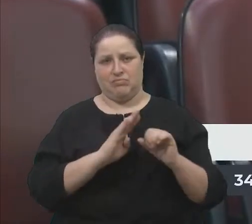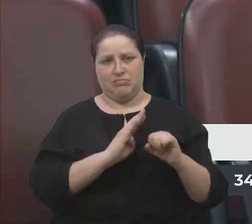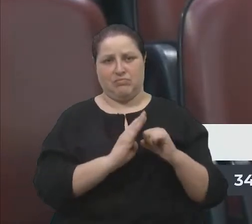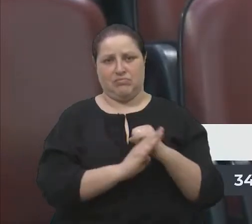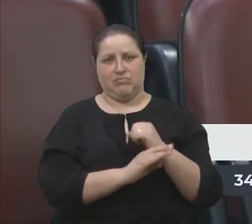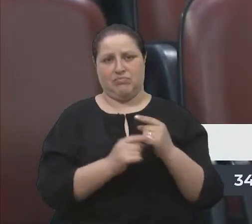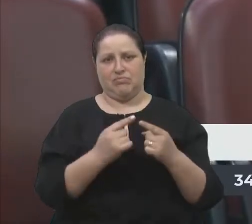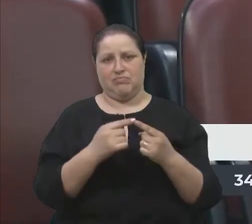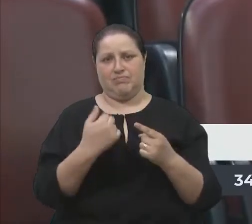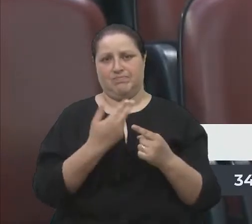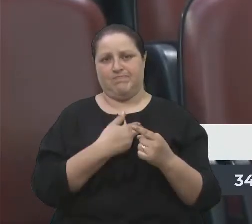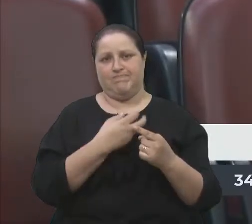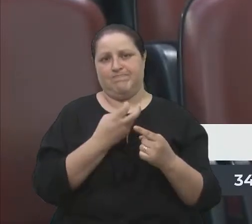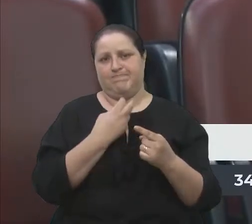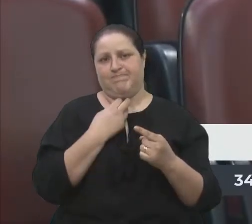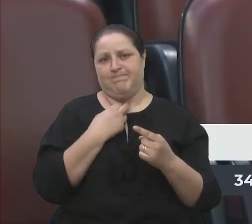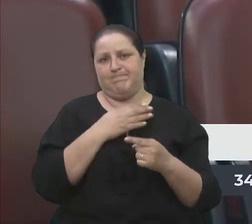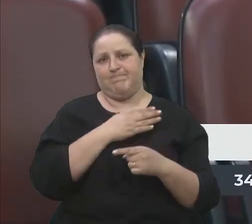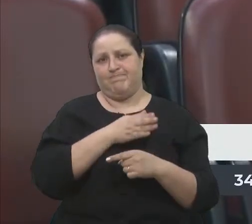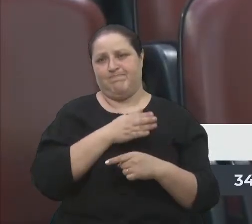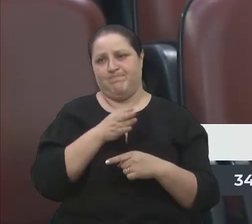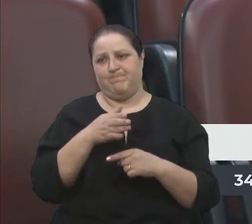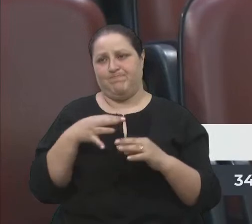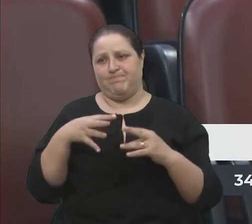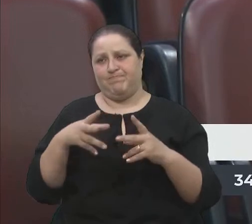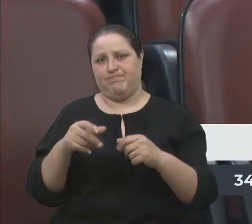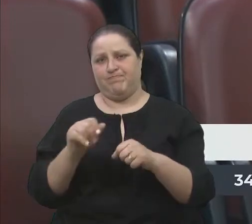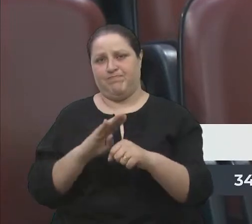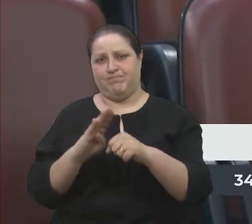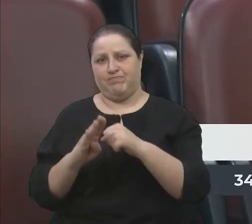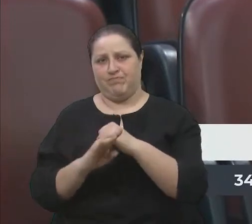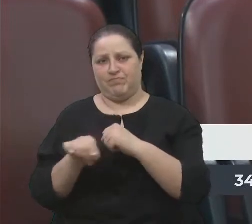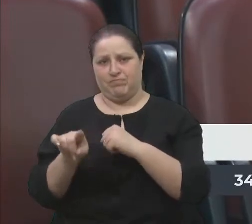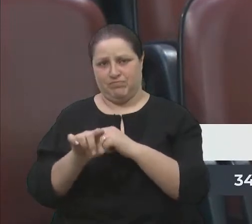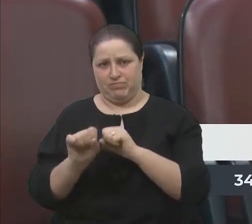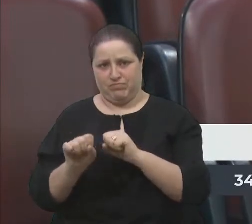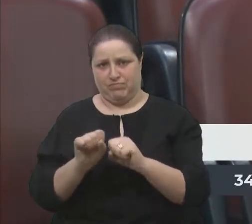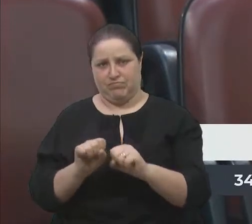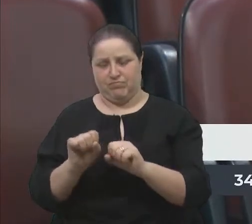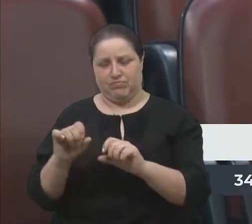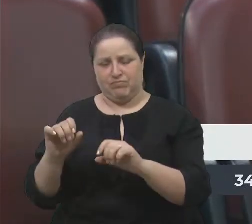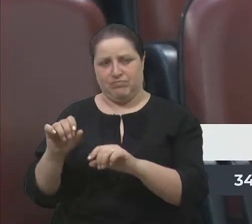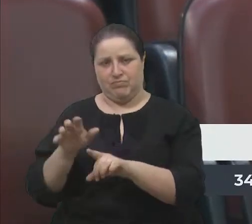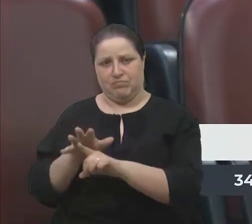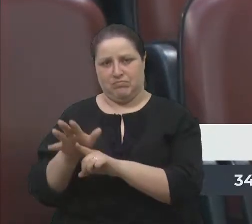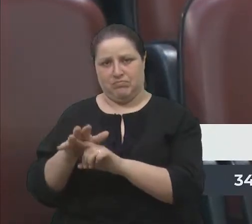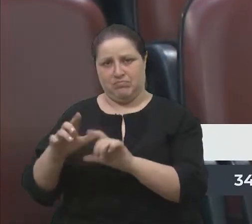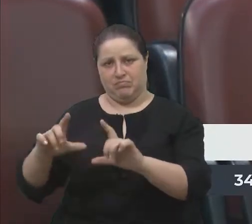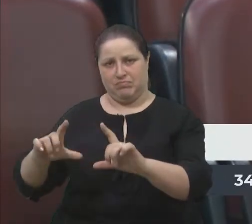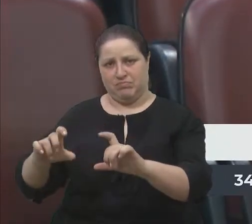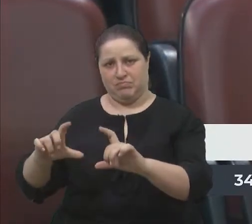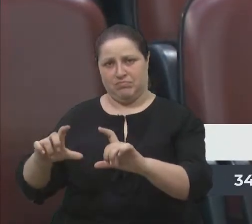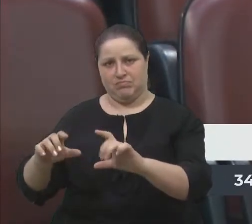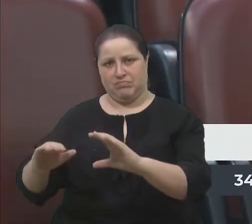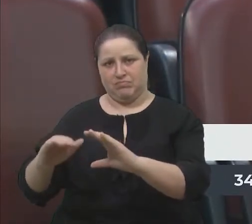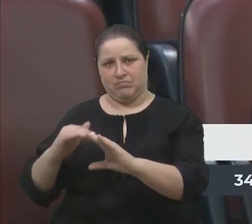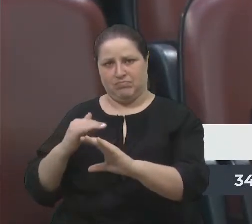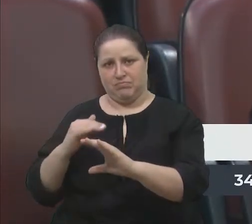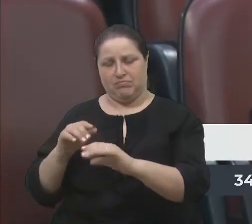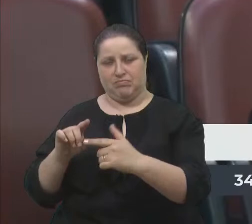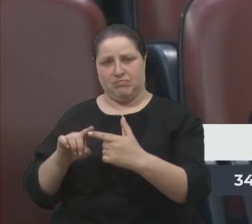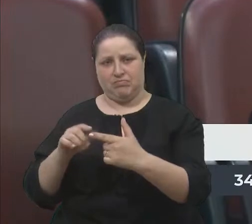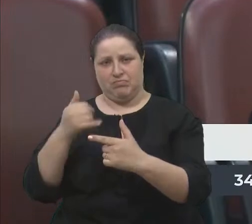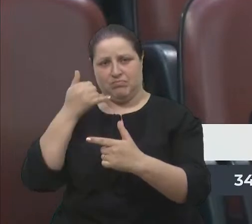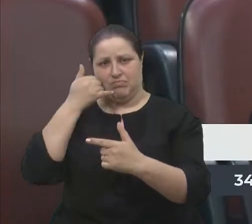em todos os bairros, você pode bater foto da demanda, você pode ligar para o